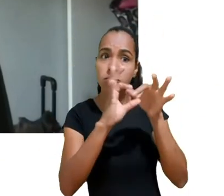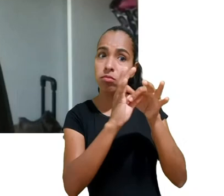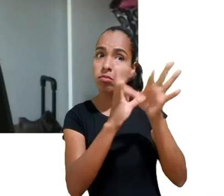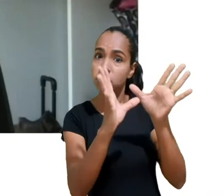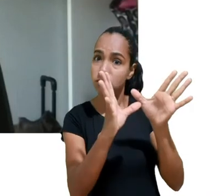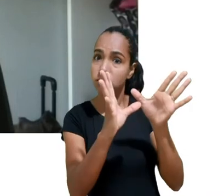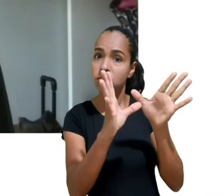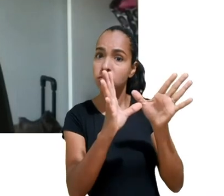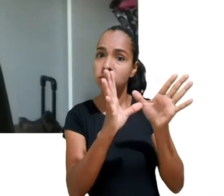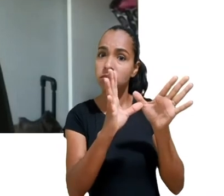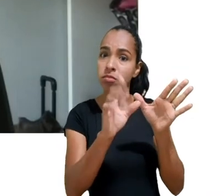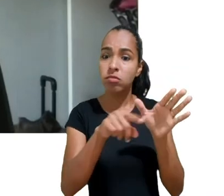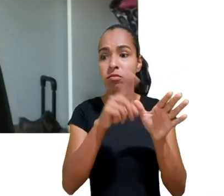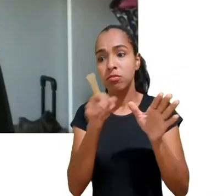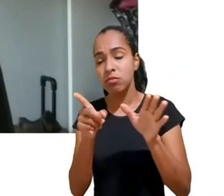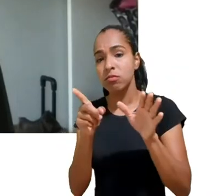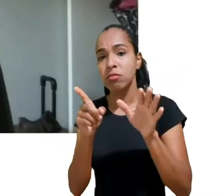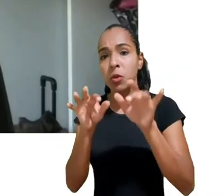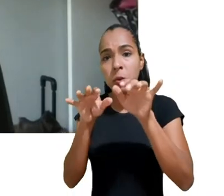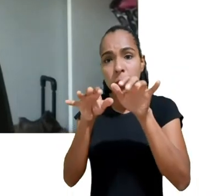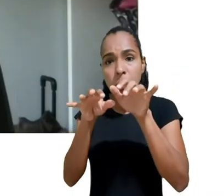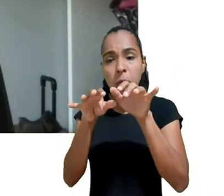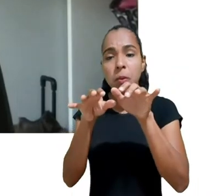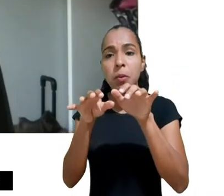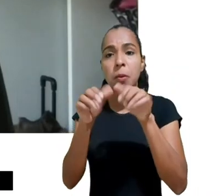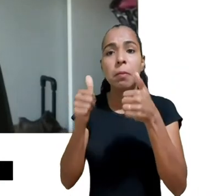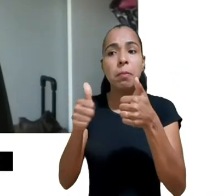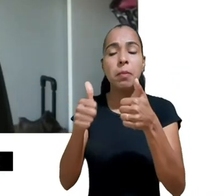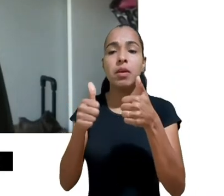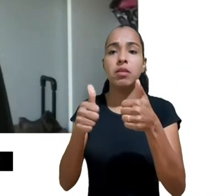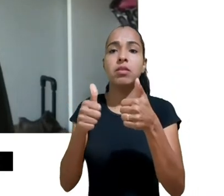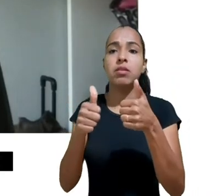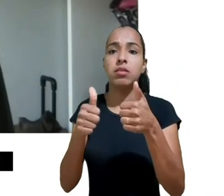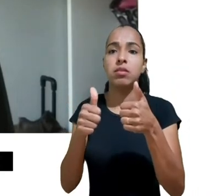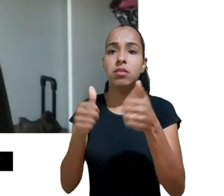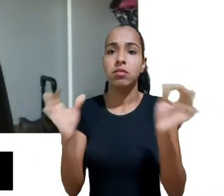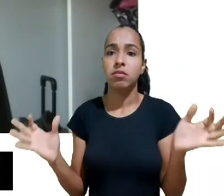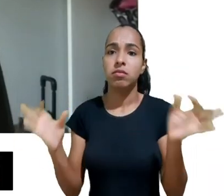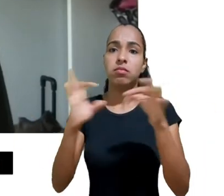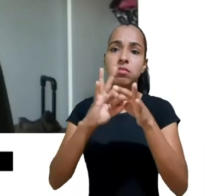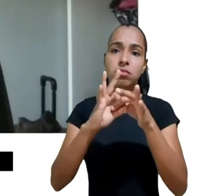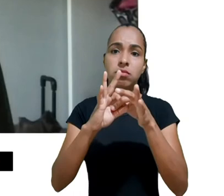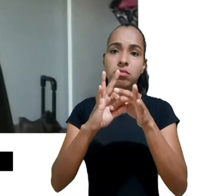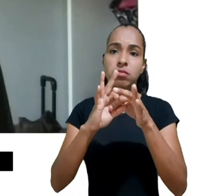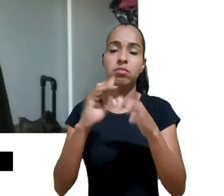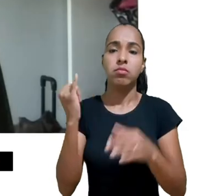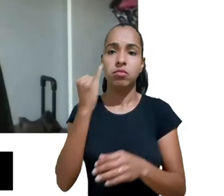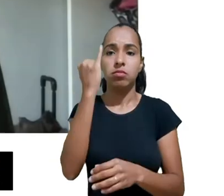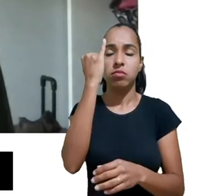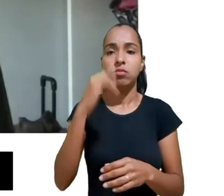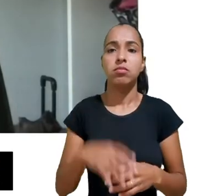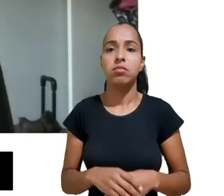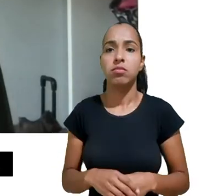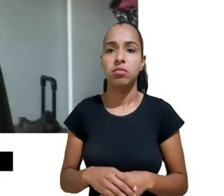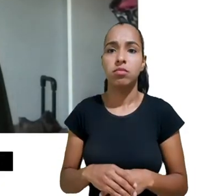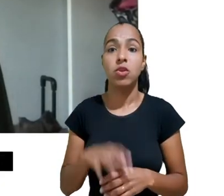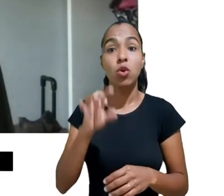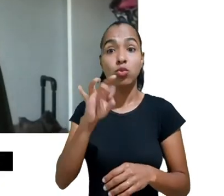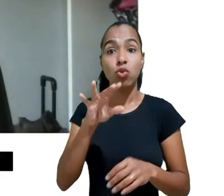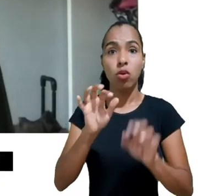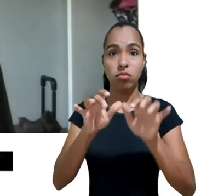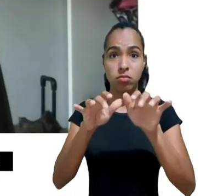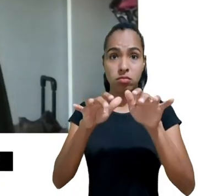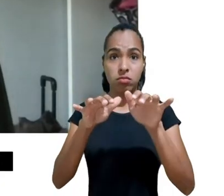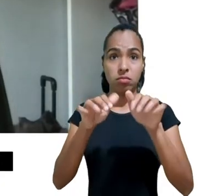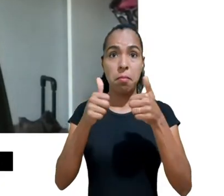saudável ao mesmo tempo a gente precisa casar esses dois conceitos se a gente fizer só a web saudável com vigilância